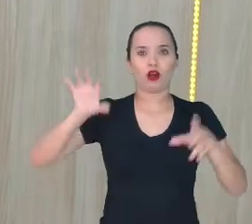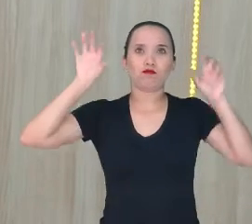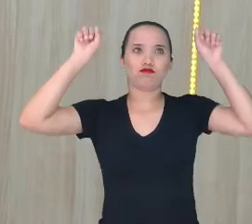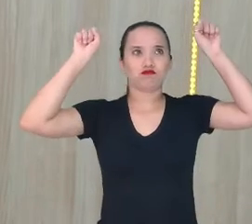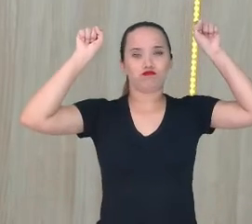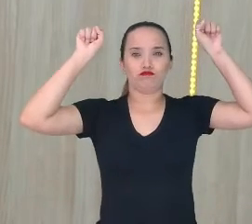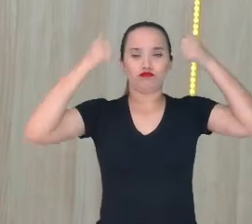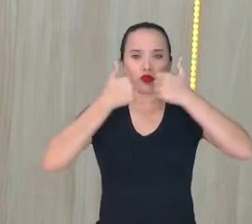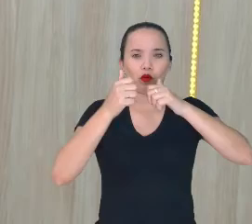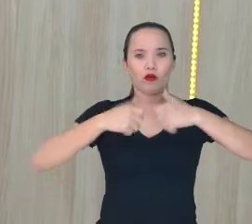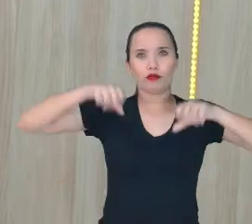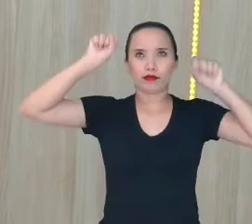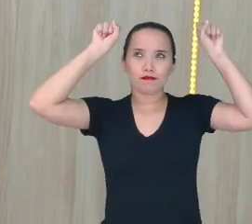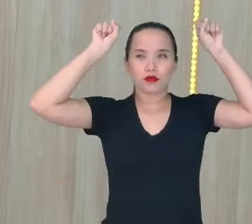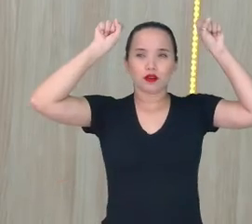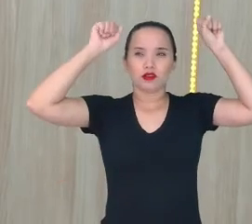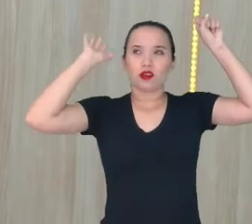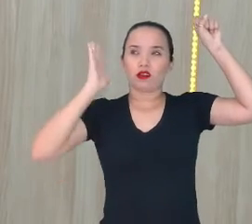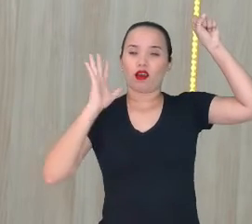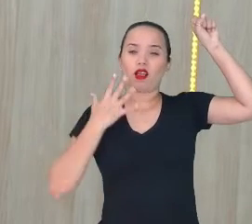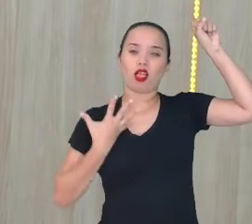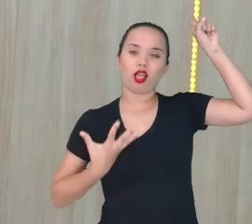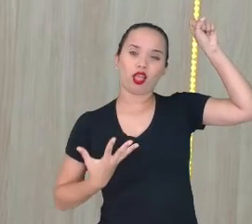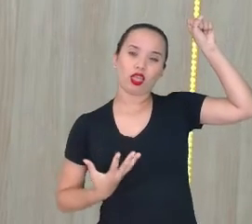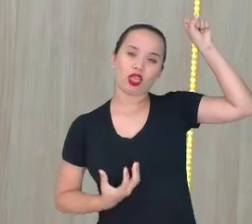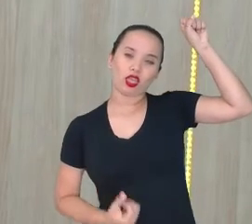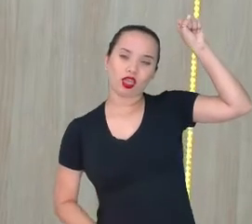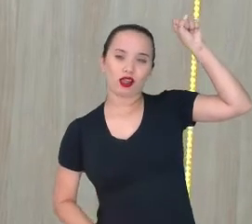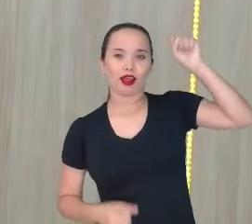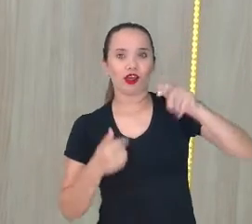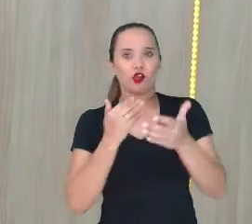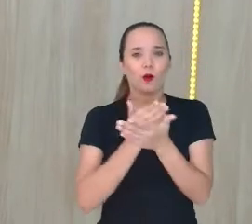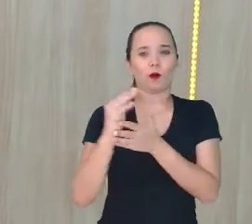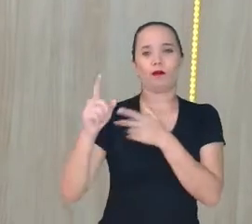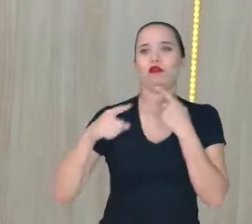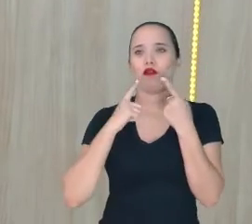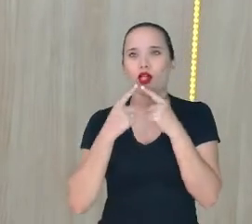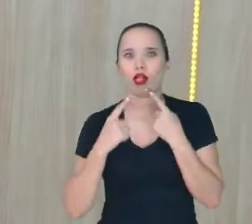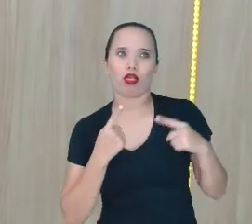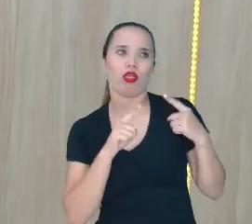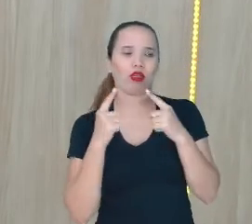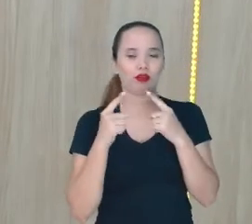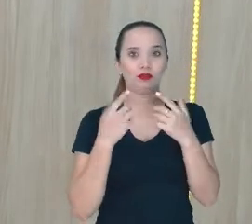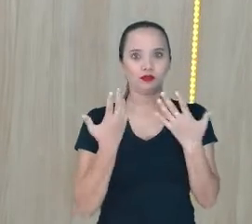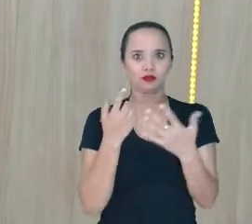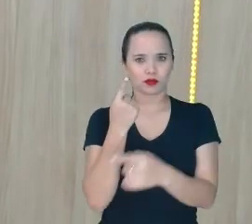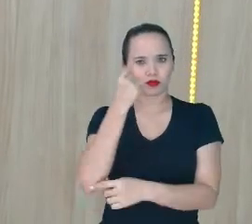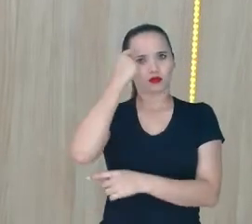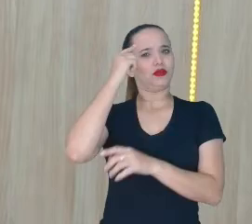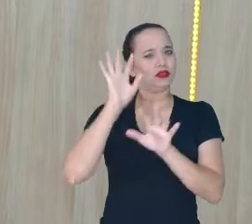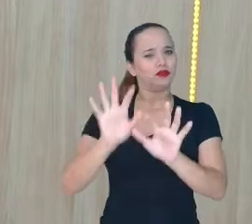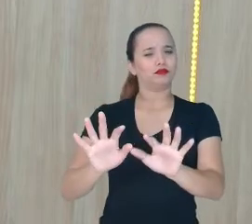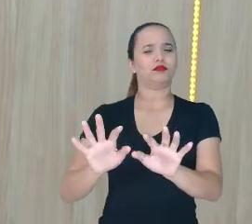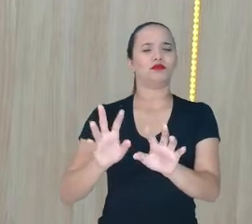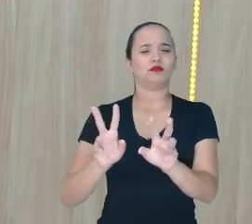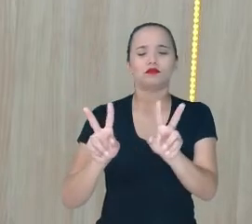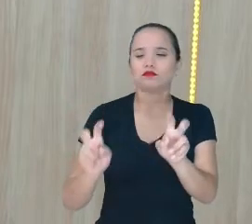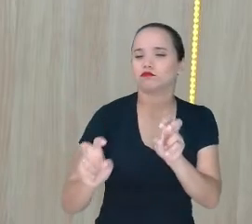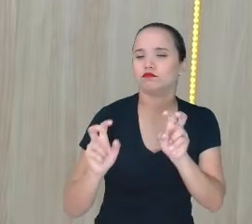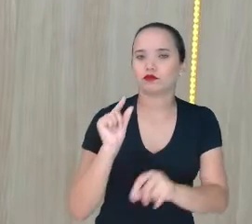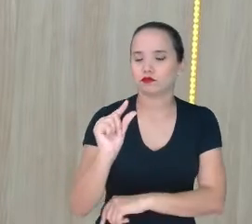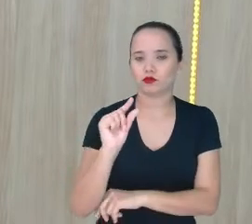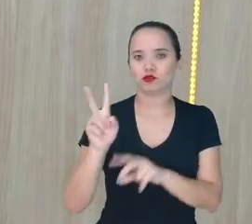É um ai ai ai ui ui Ai ai ai ui ui Então pense Um pouquinho sobre isso